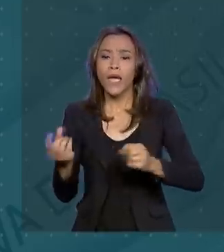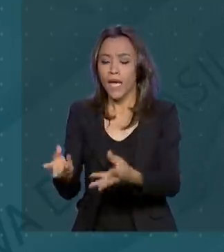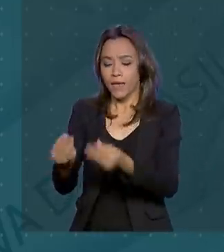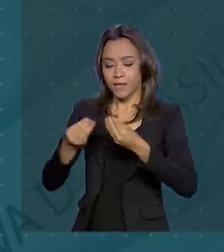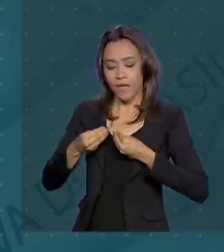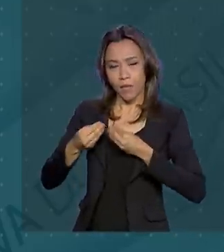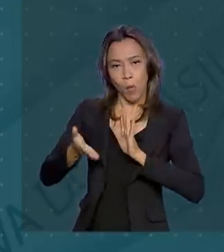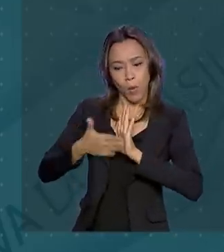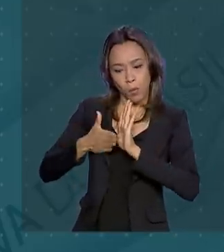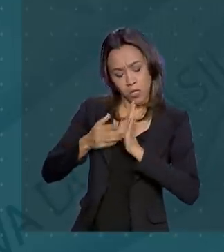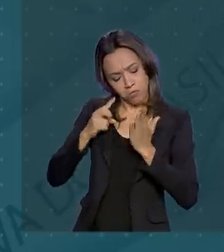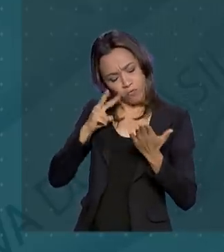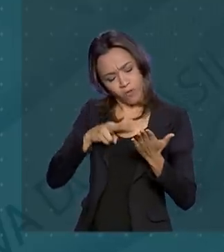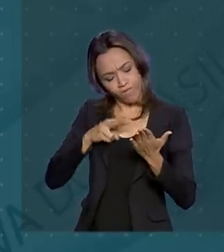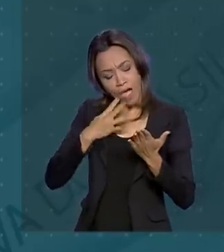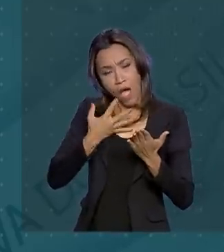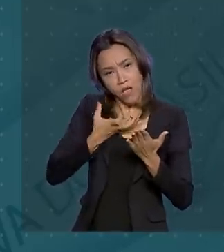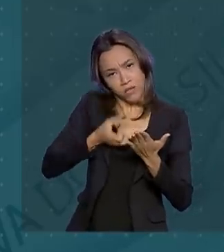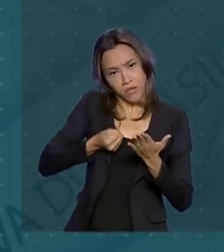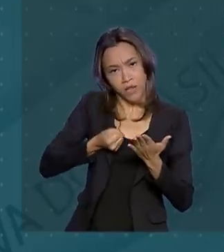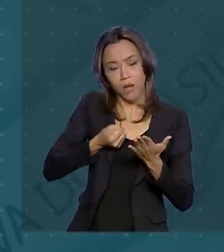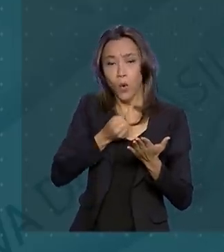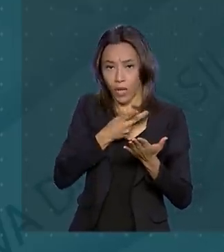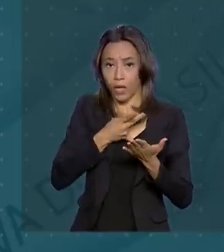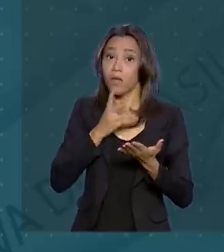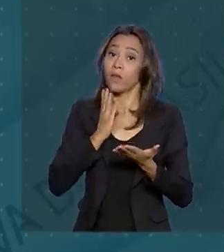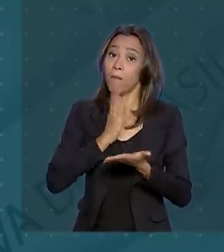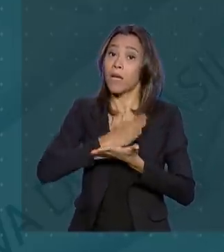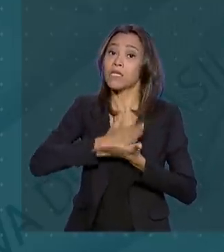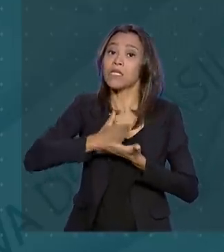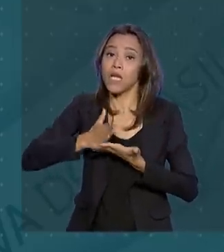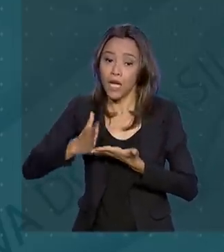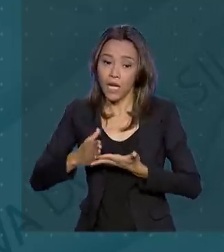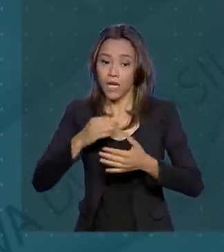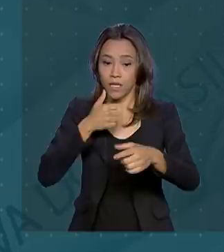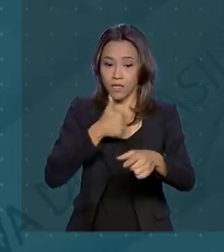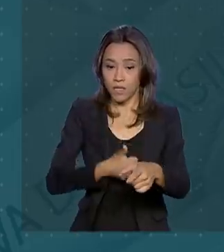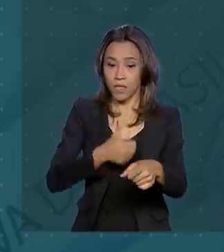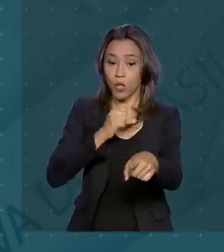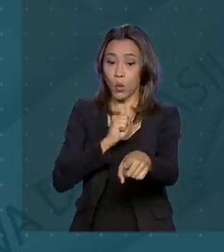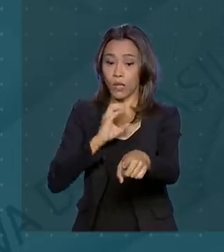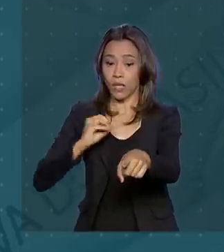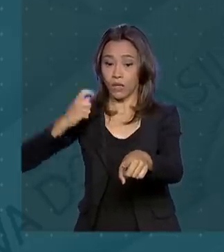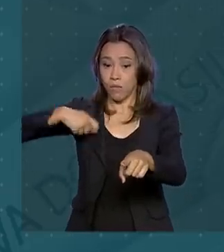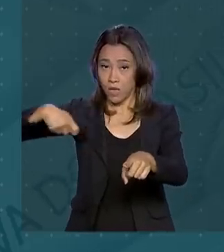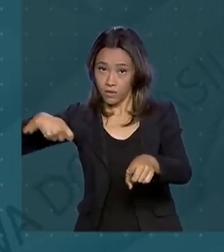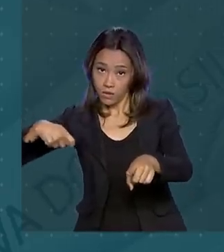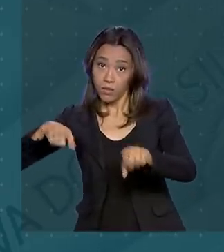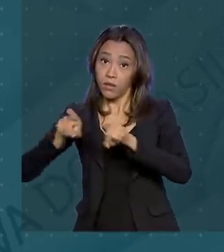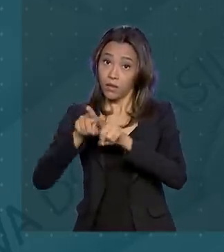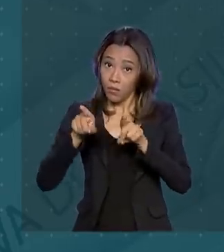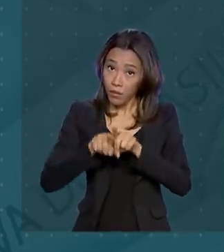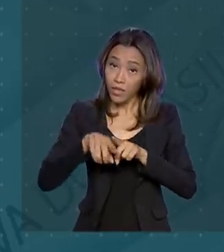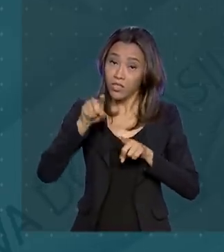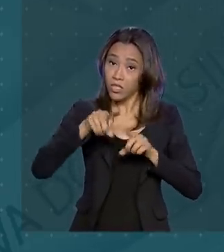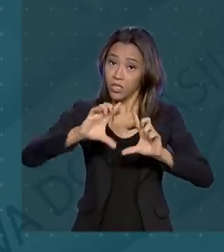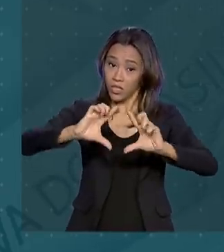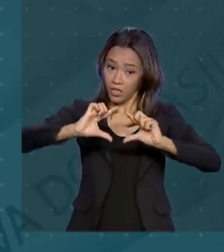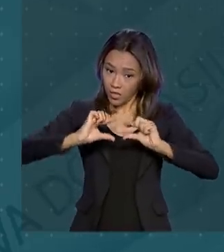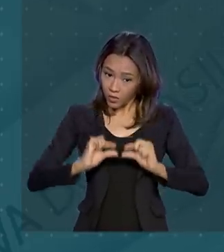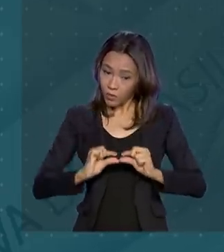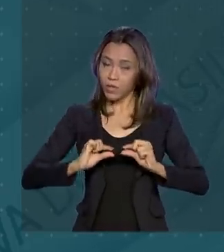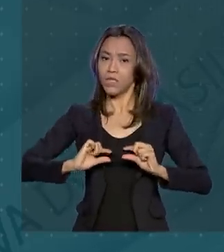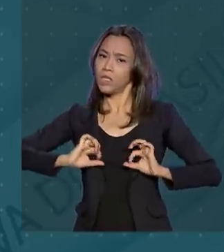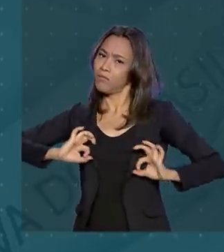uma proposta e, se aceitar, tem acesso ao parcelamento em até 180 meses e a possibilidade de amortizar ou